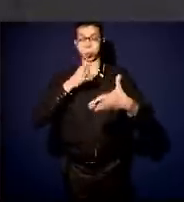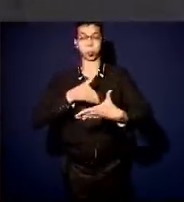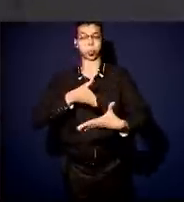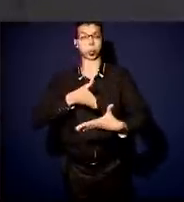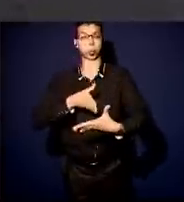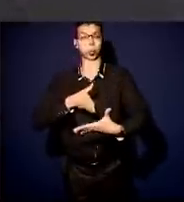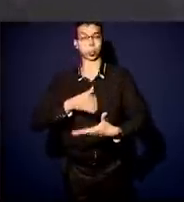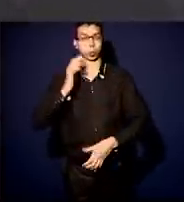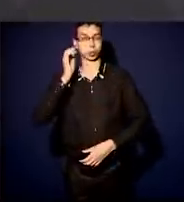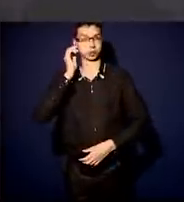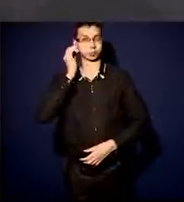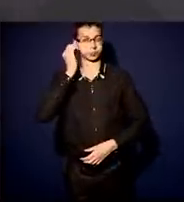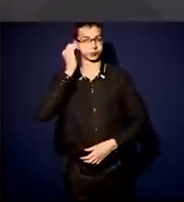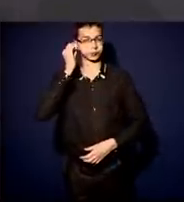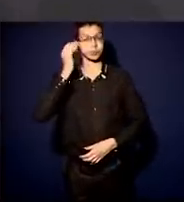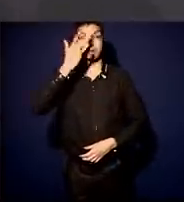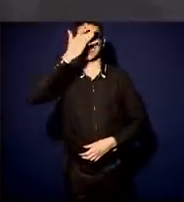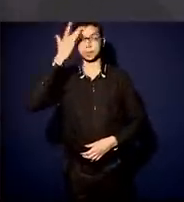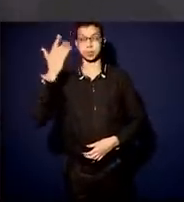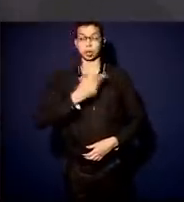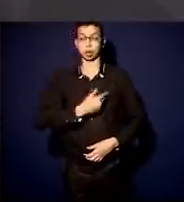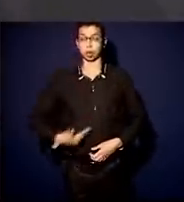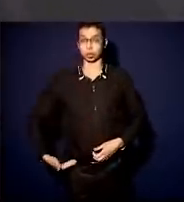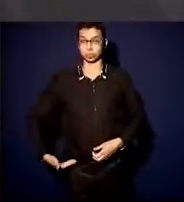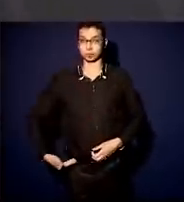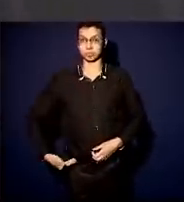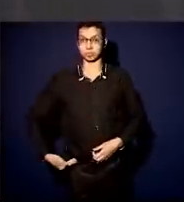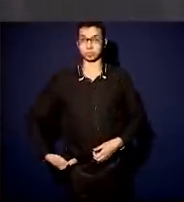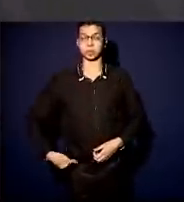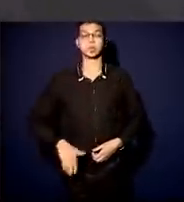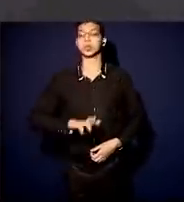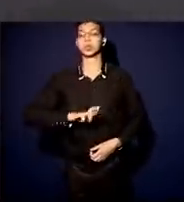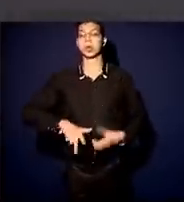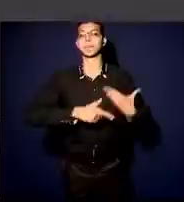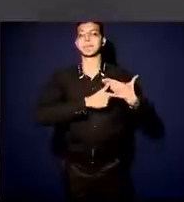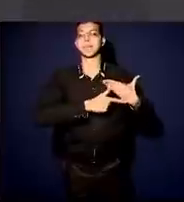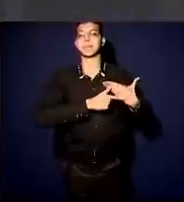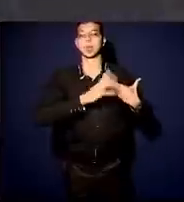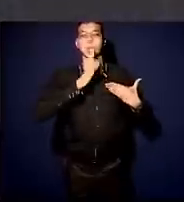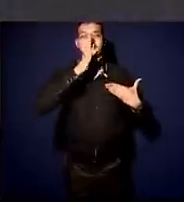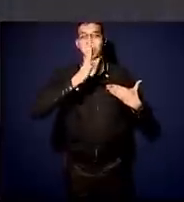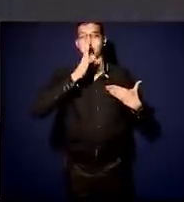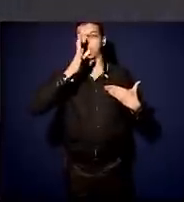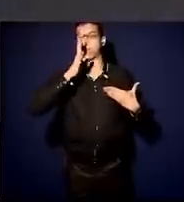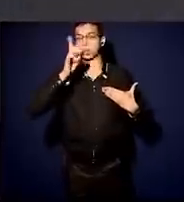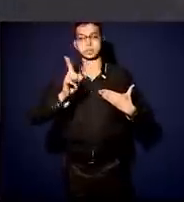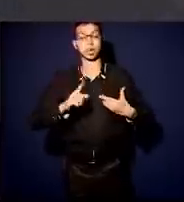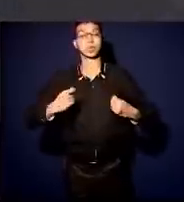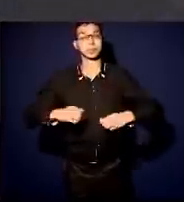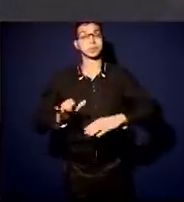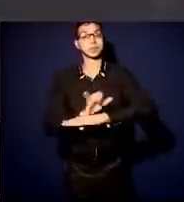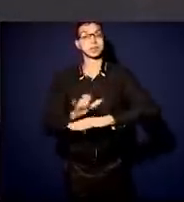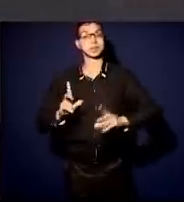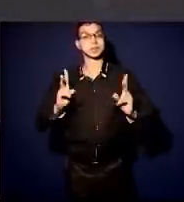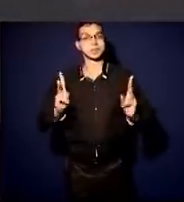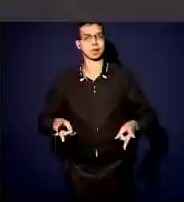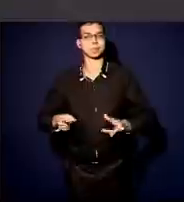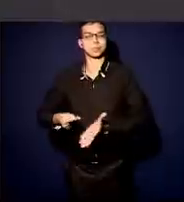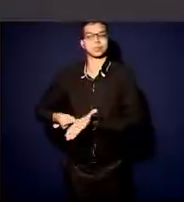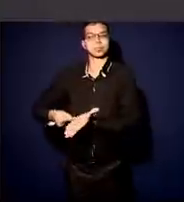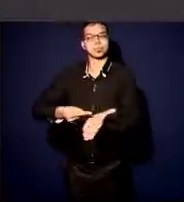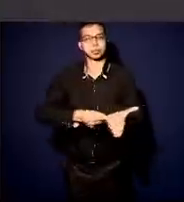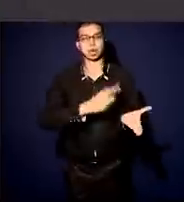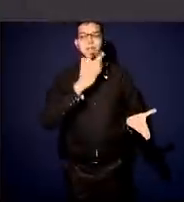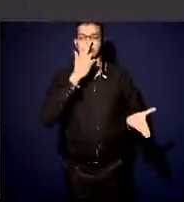de um governante não é ficar procurando culpados, é procurar soluções, sentar, conversar, dialogar, construir essas soluções e acho que é por isso que a gente conseguiu, por exemplo,